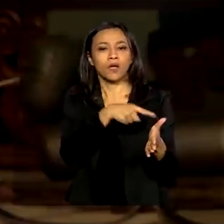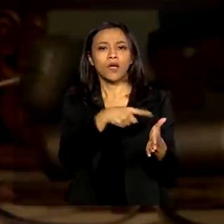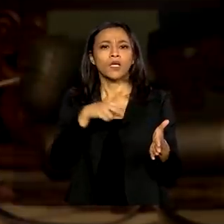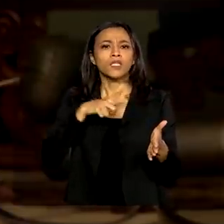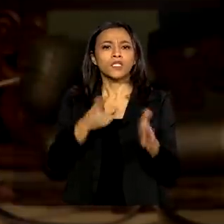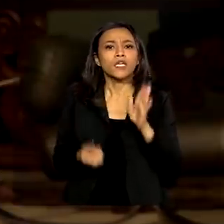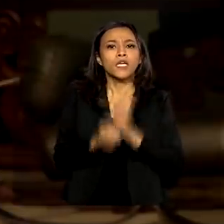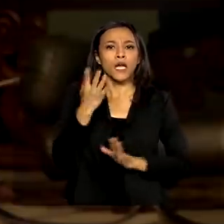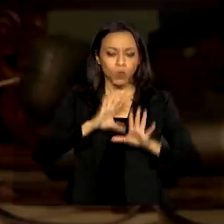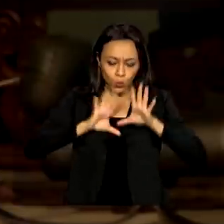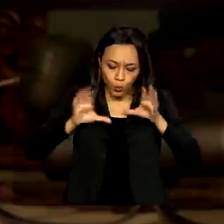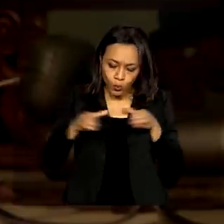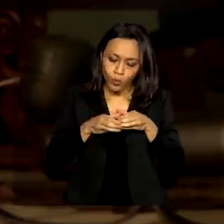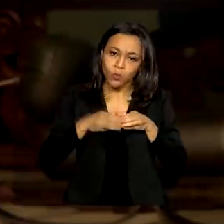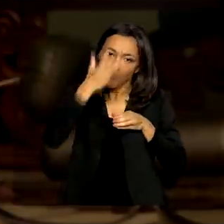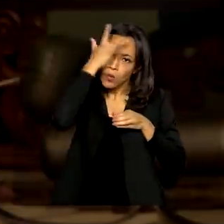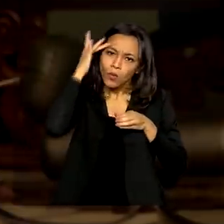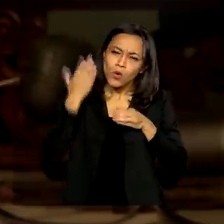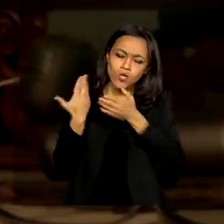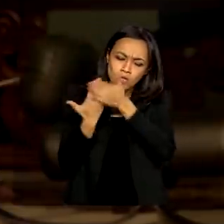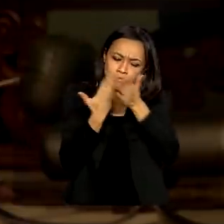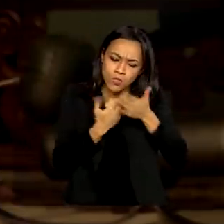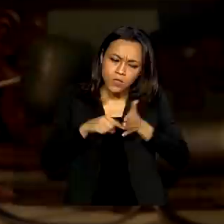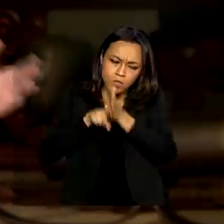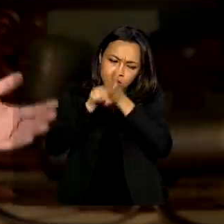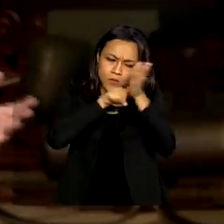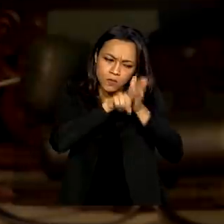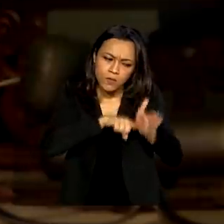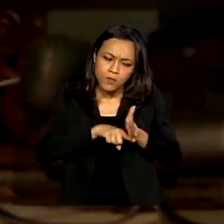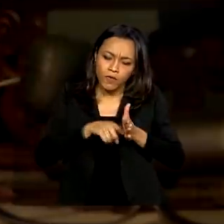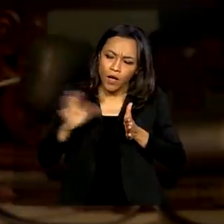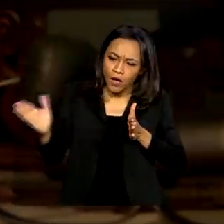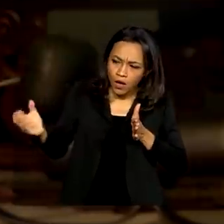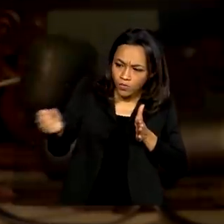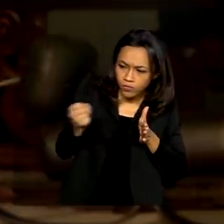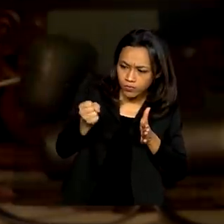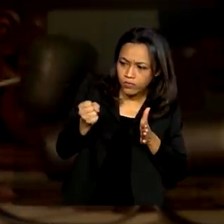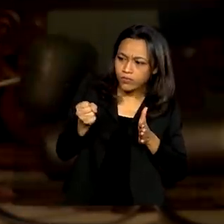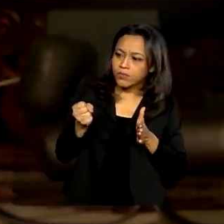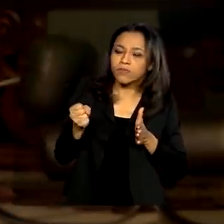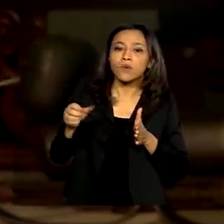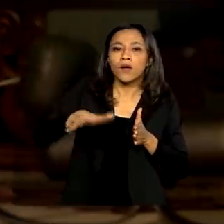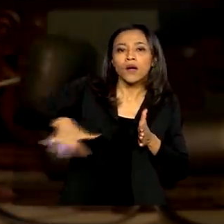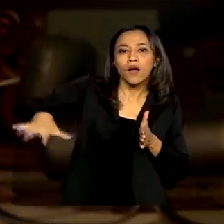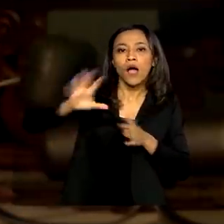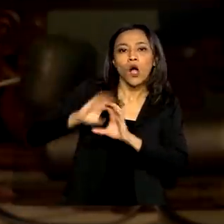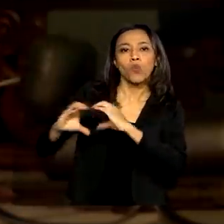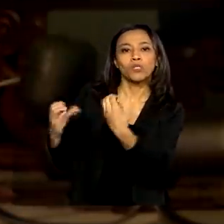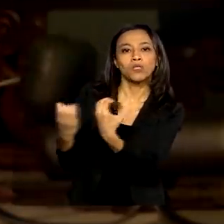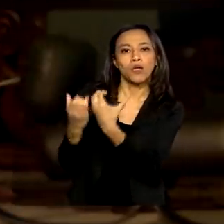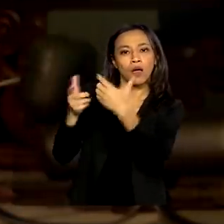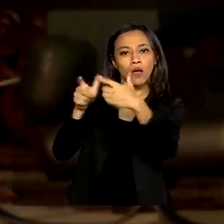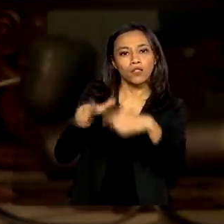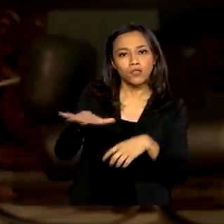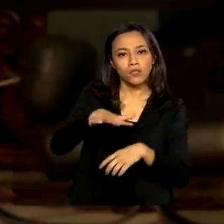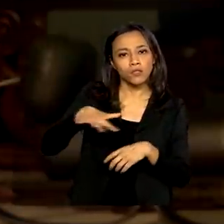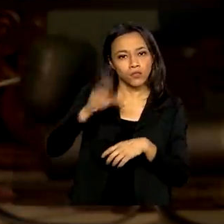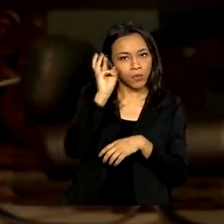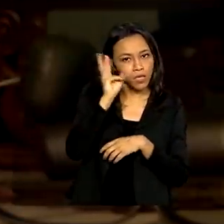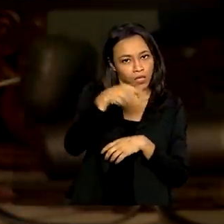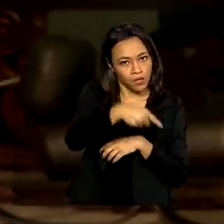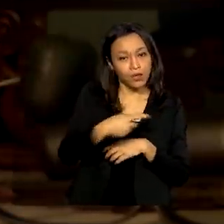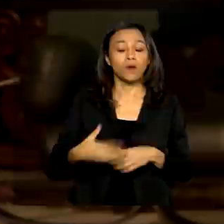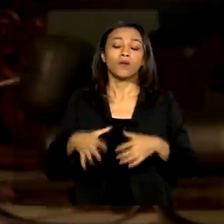grupo de estudos que vai levar em conta, vai reunir a comunidade local, vai reunir empresas e uma série